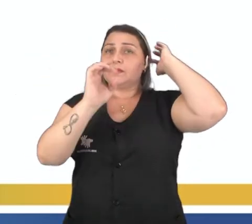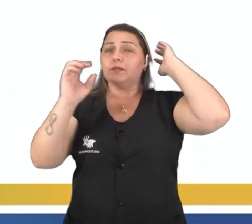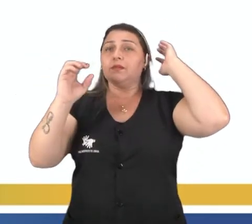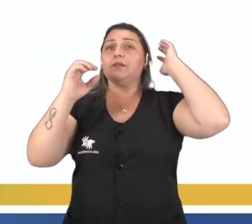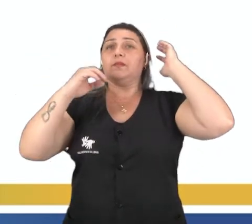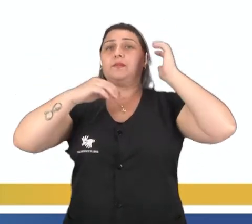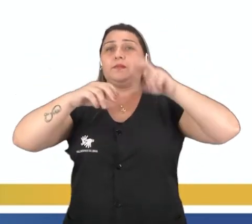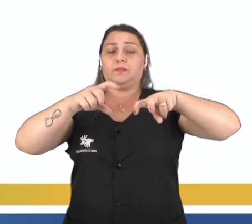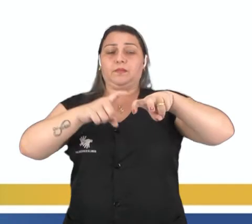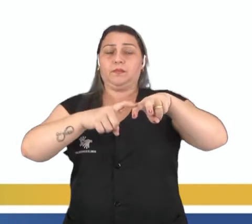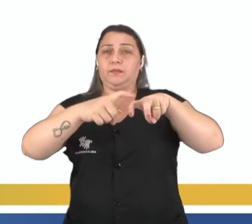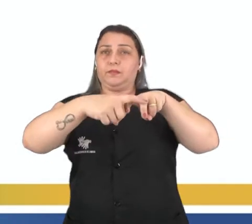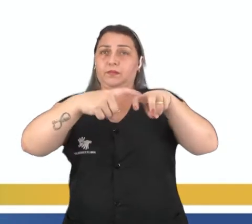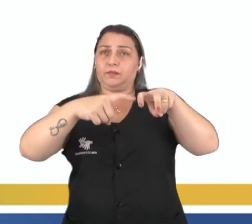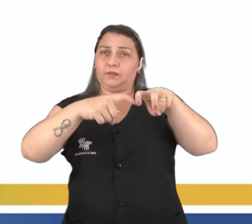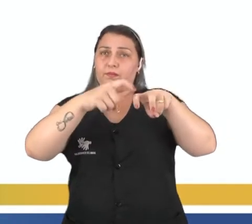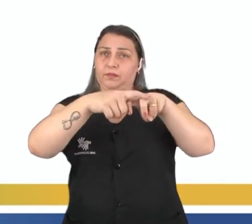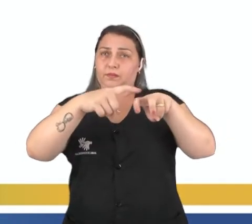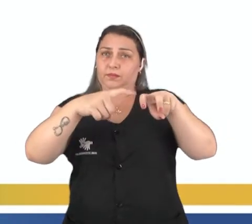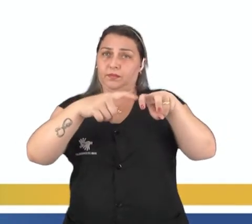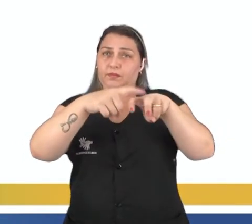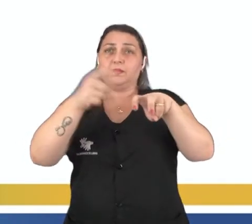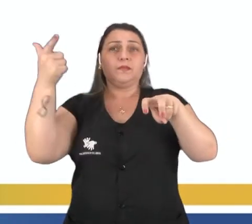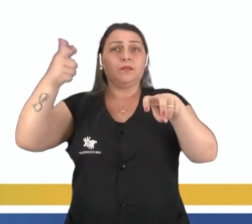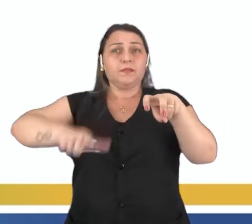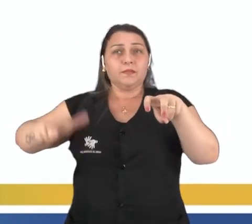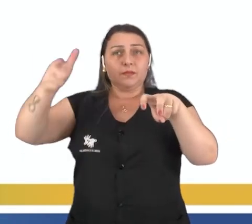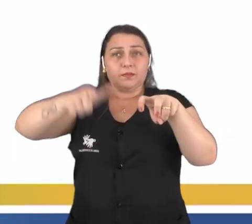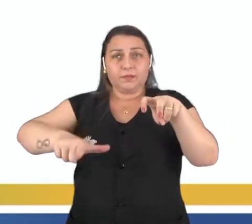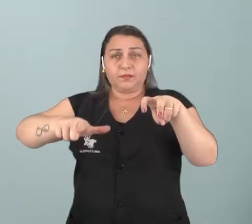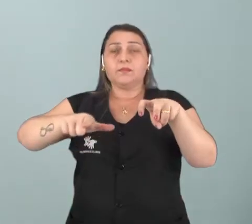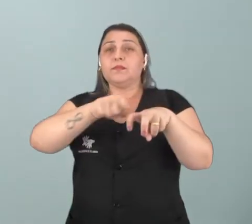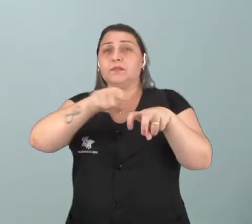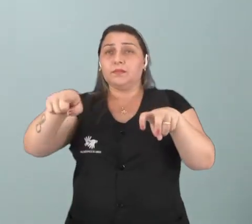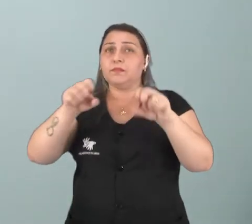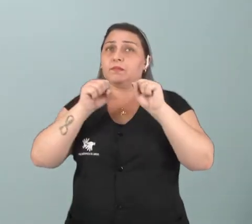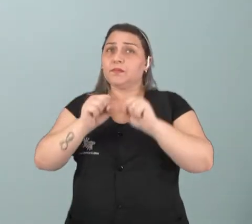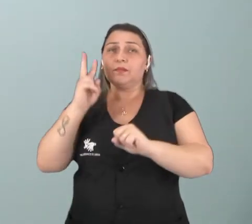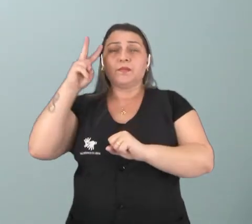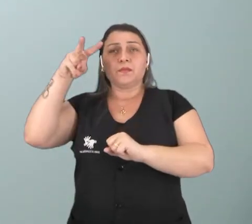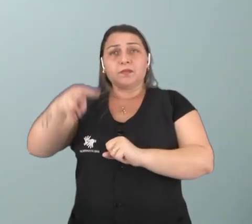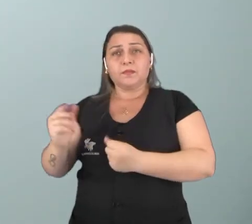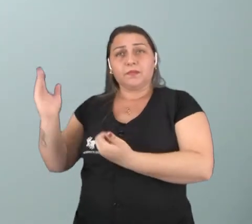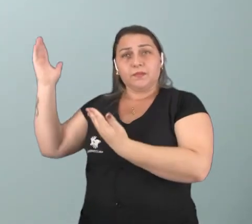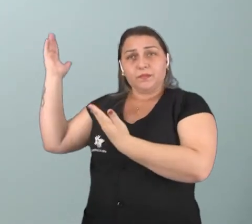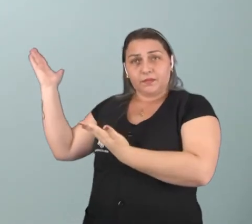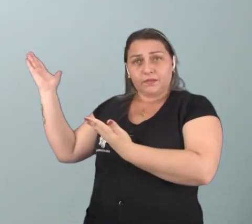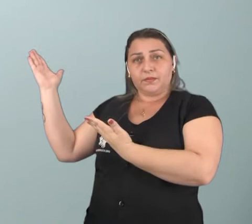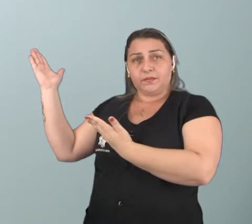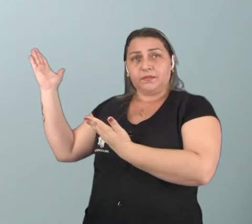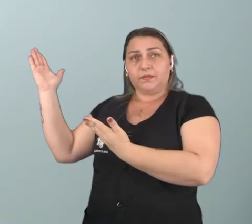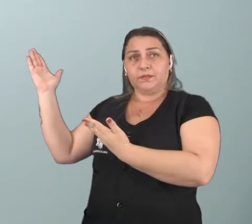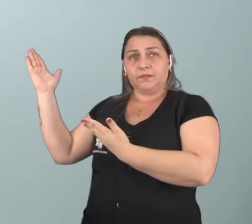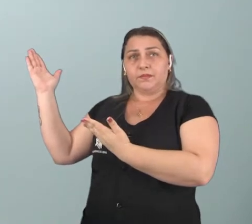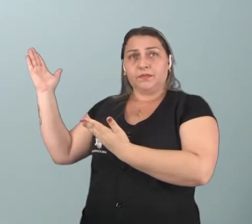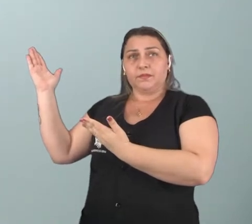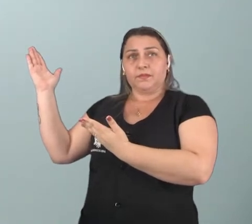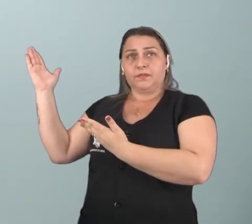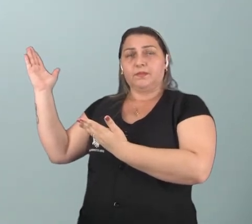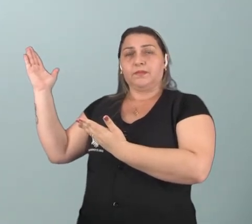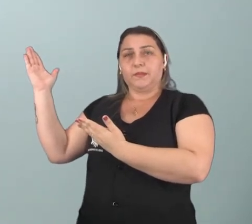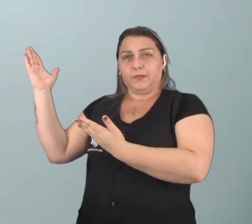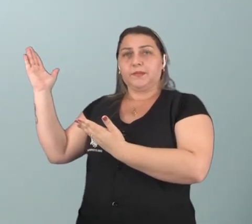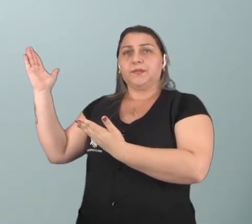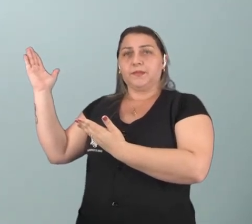tronco nos joelhos conta como uma repetição. Então, vocês puderam ver que é bem preciso, né? Os